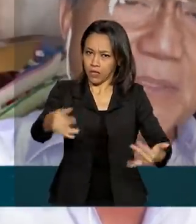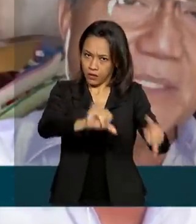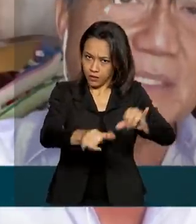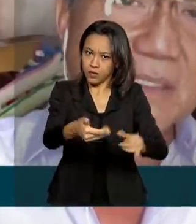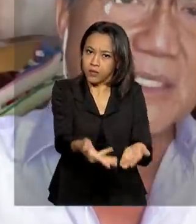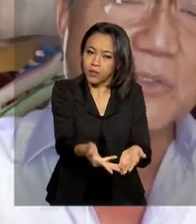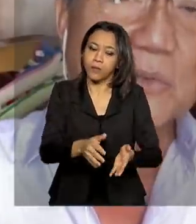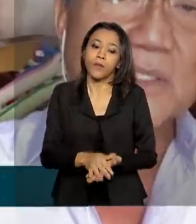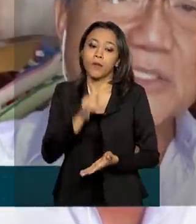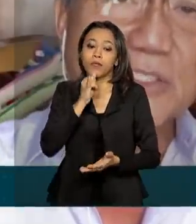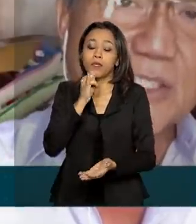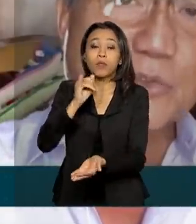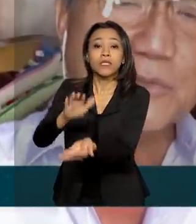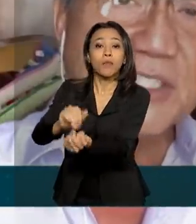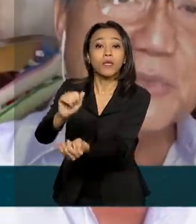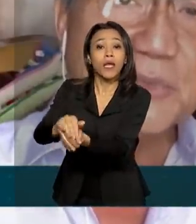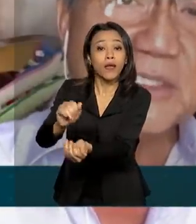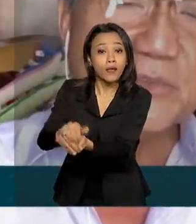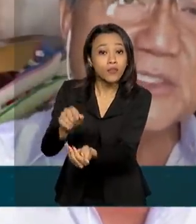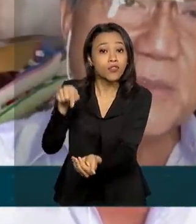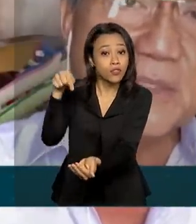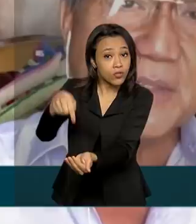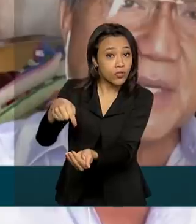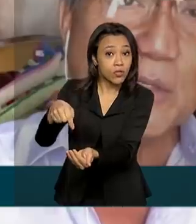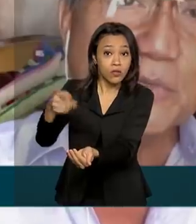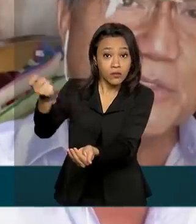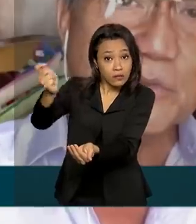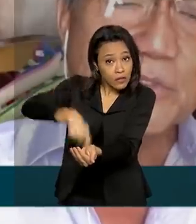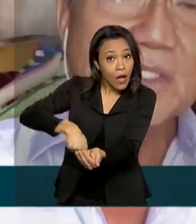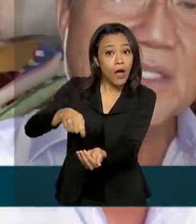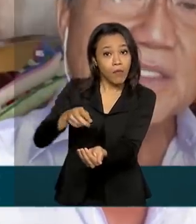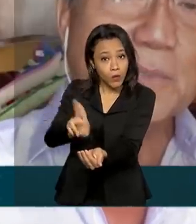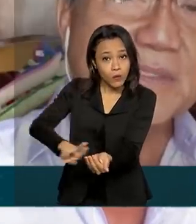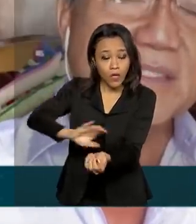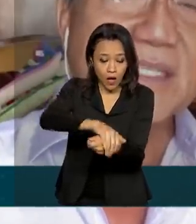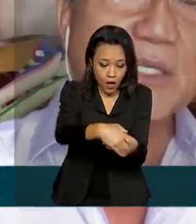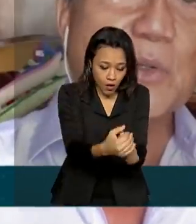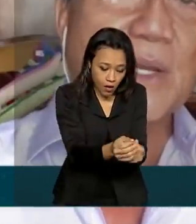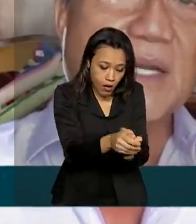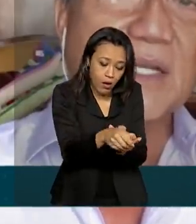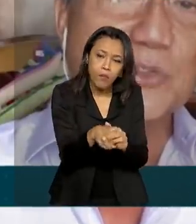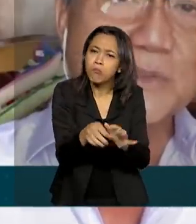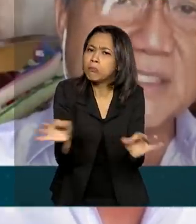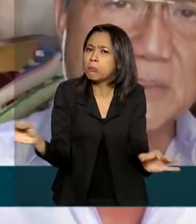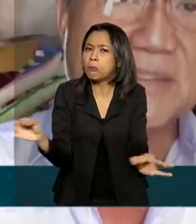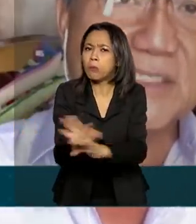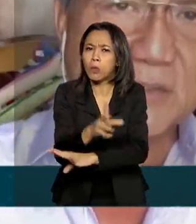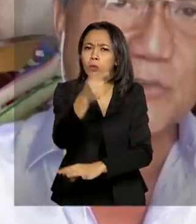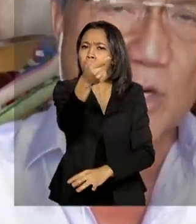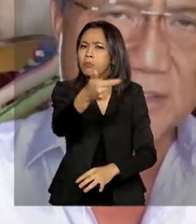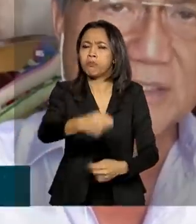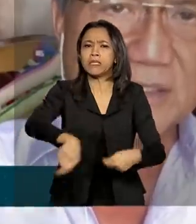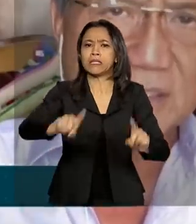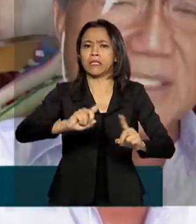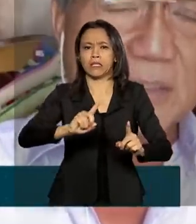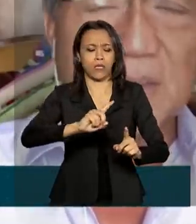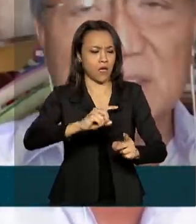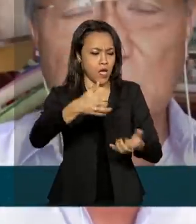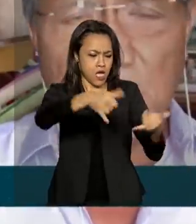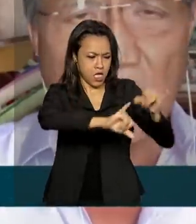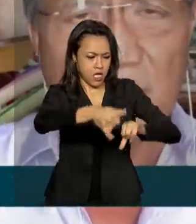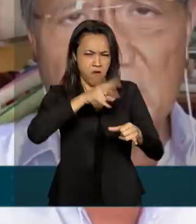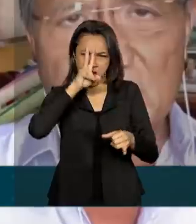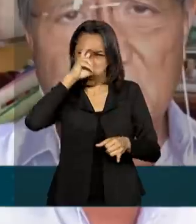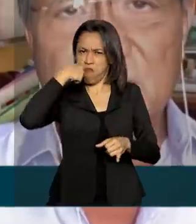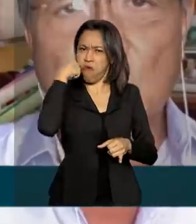sabonete de pia líquido, já é suficiente muitas vezes para eliminar o vírus. Não precisa recorrer às substâncias mais fortes e,